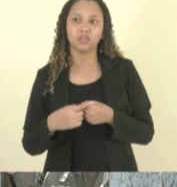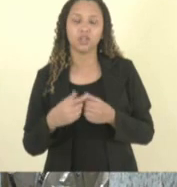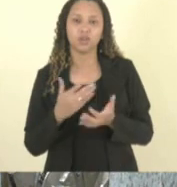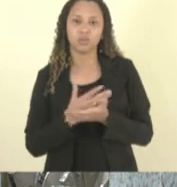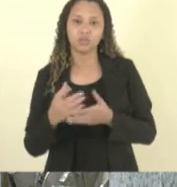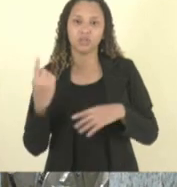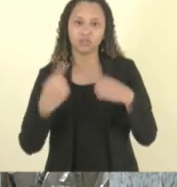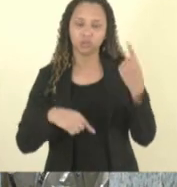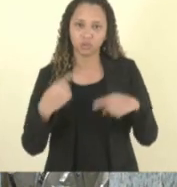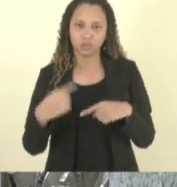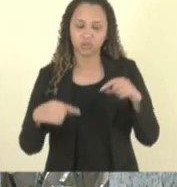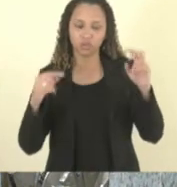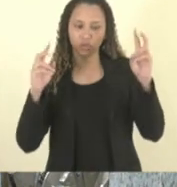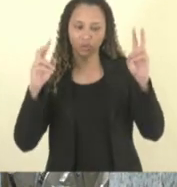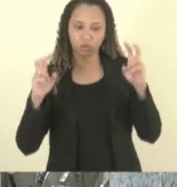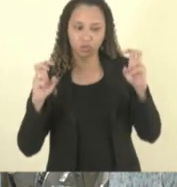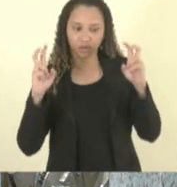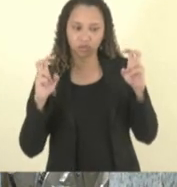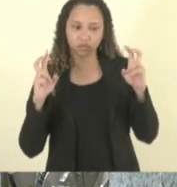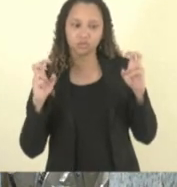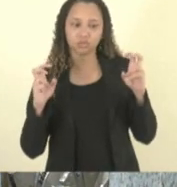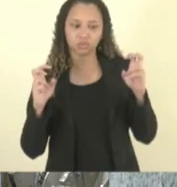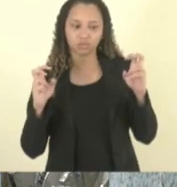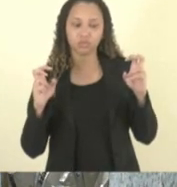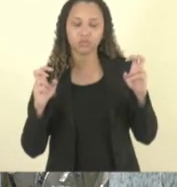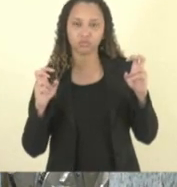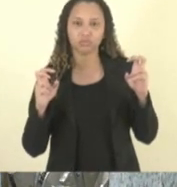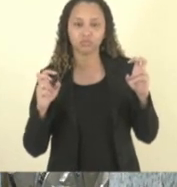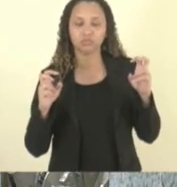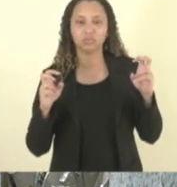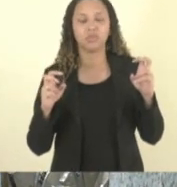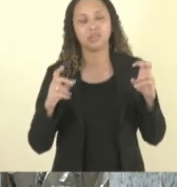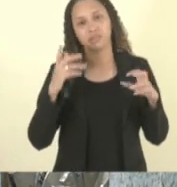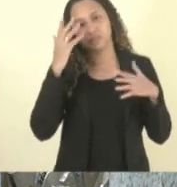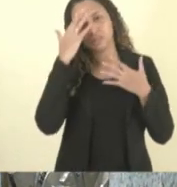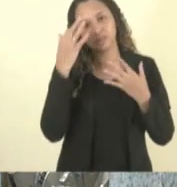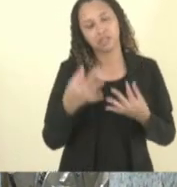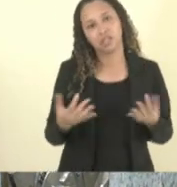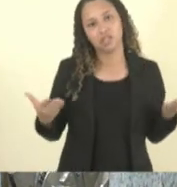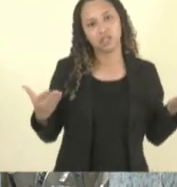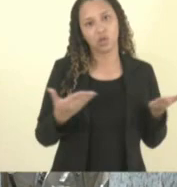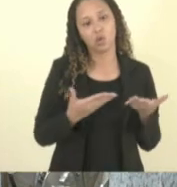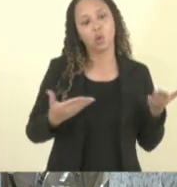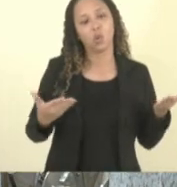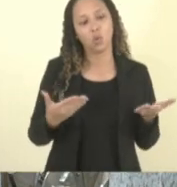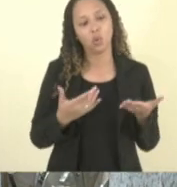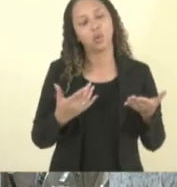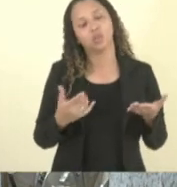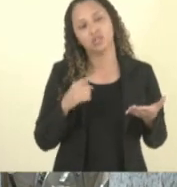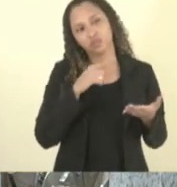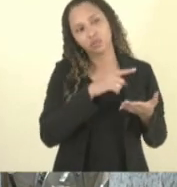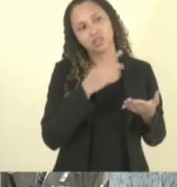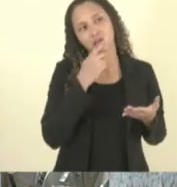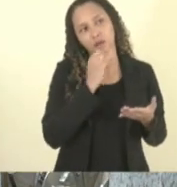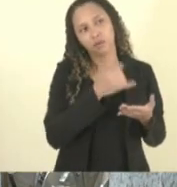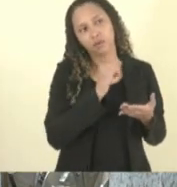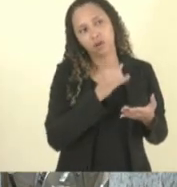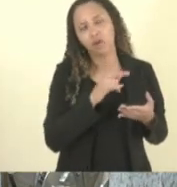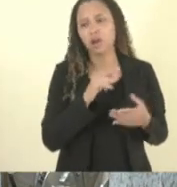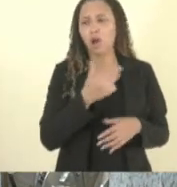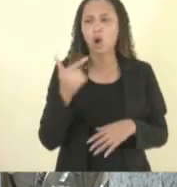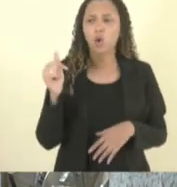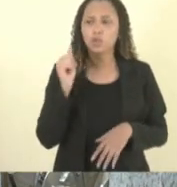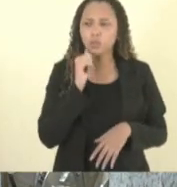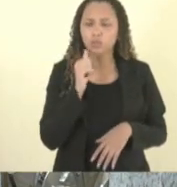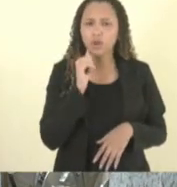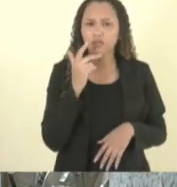esse assunto que com certeza hoje pelo que pelo que você ou a Bárbara eu não lembro qual